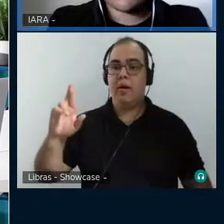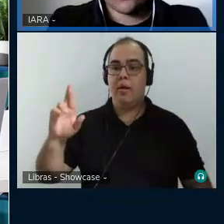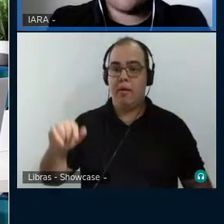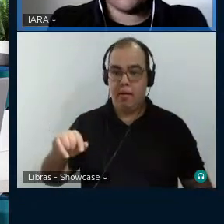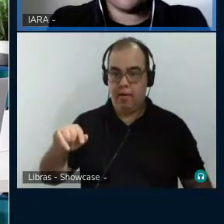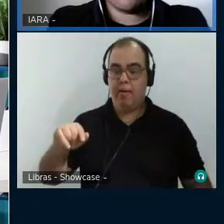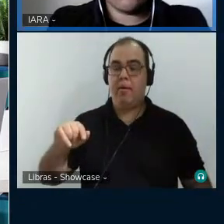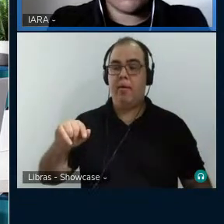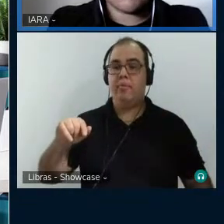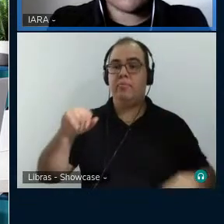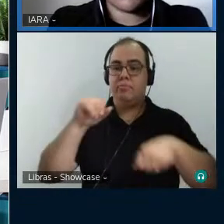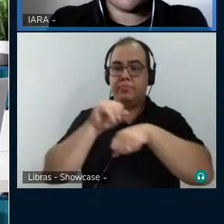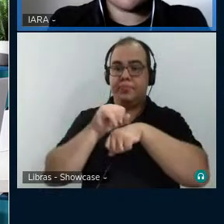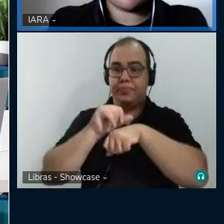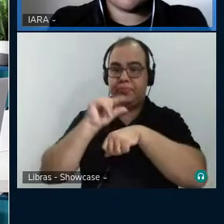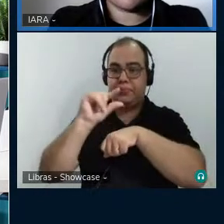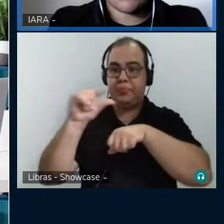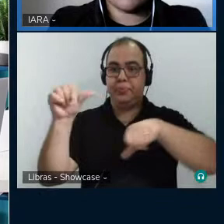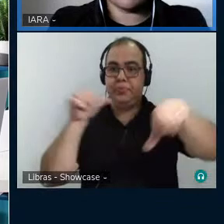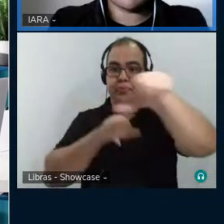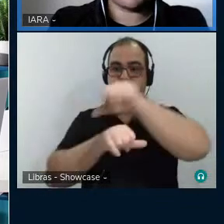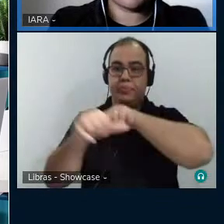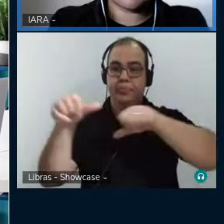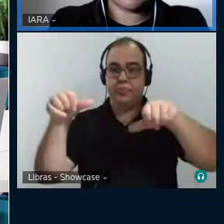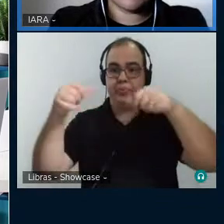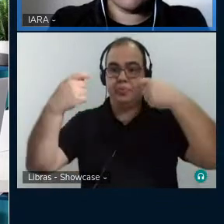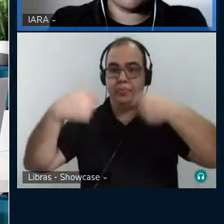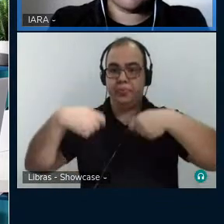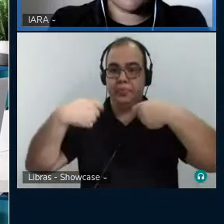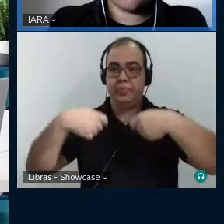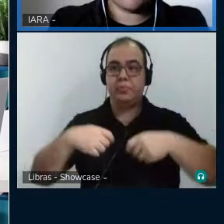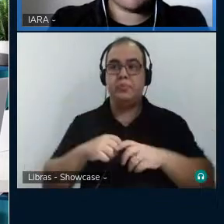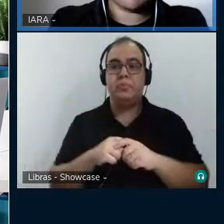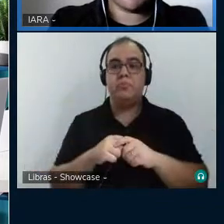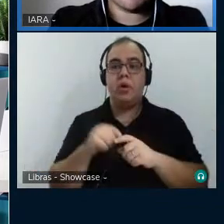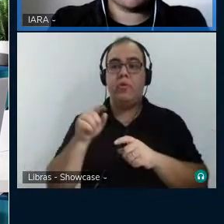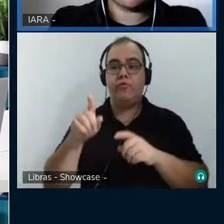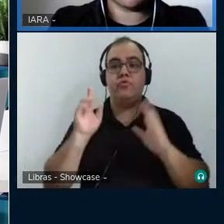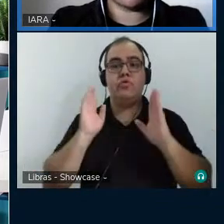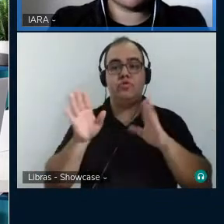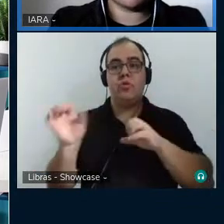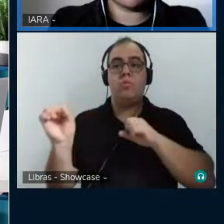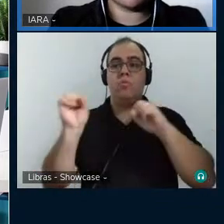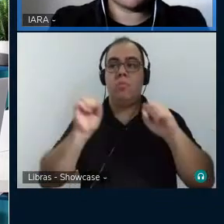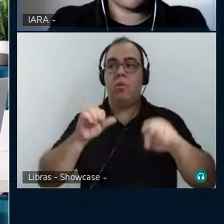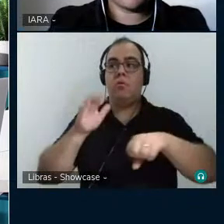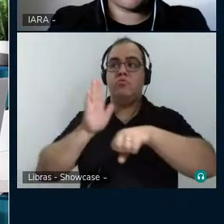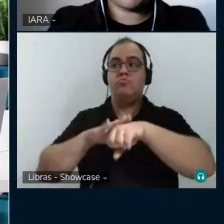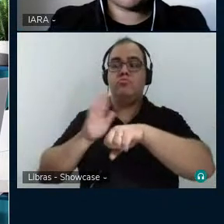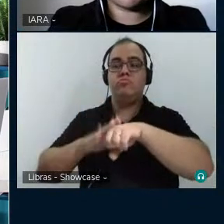Érica, só um minuto que eu vou fazer as trocas necessárias. E você já pode ir se organizando.